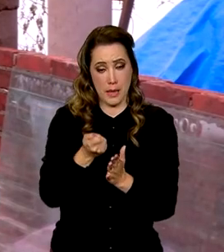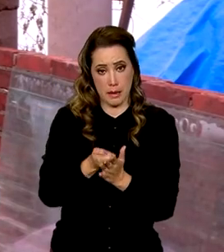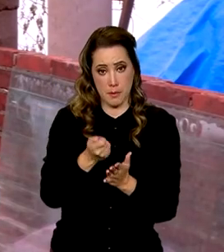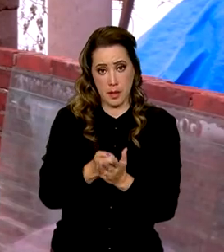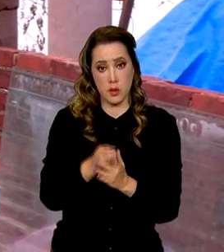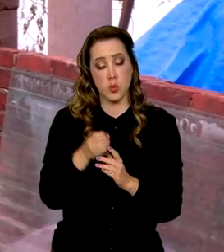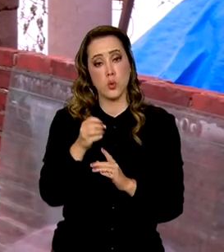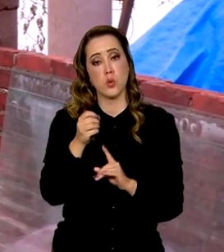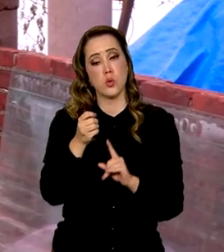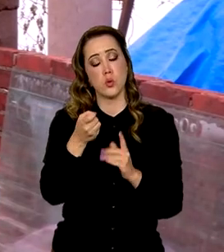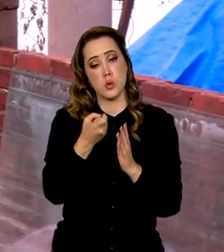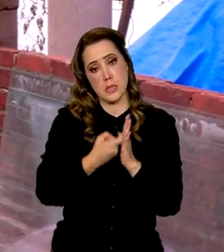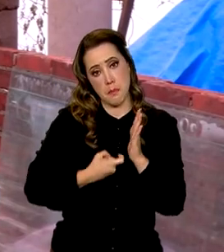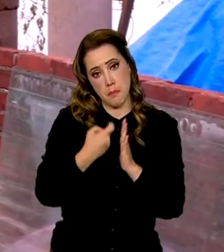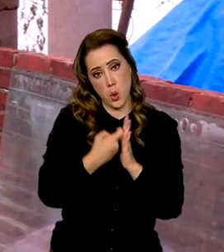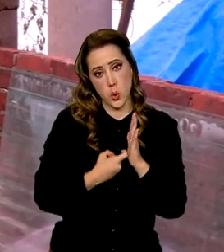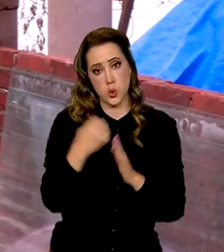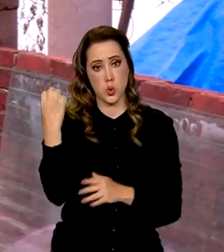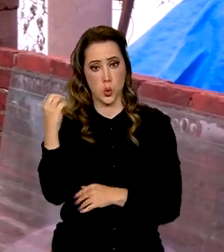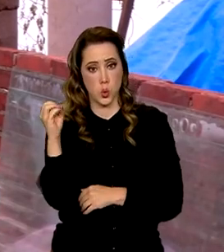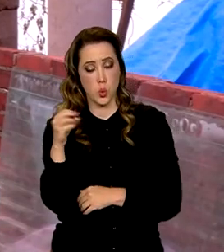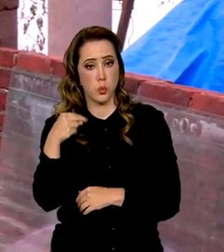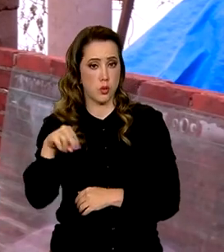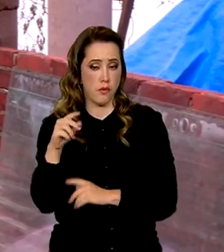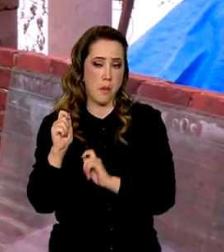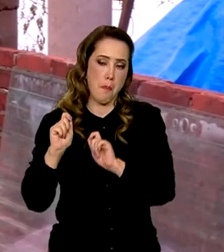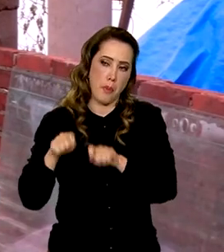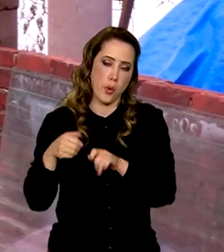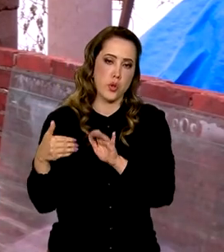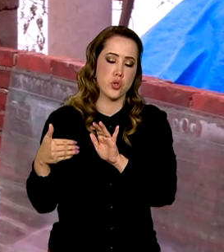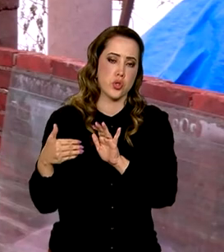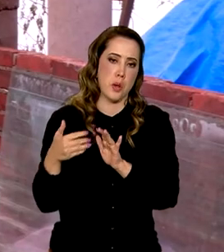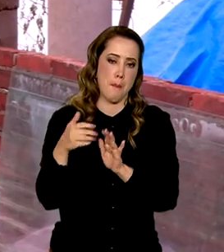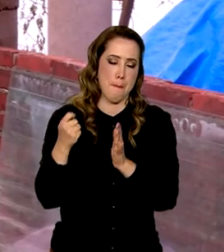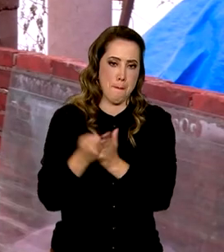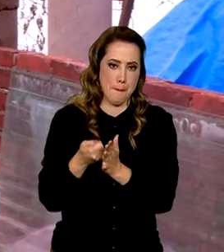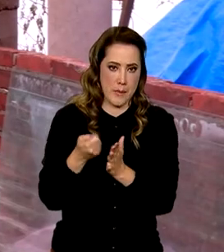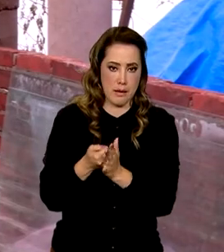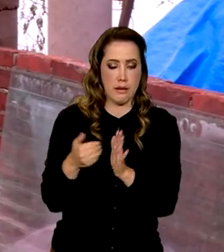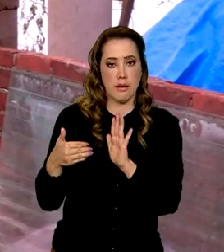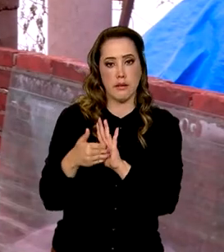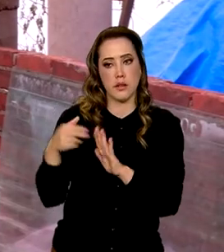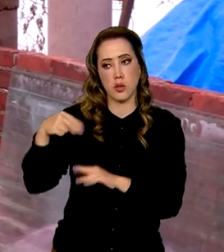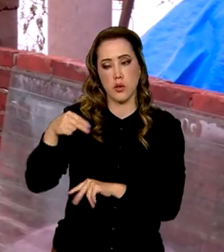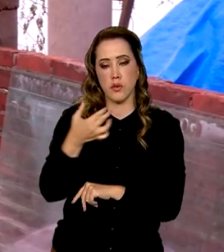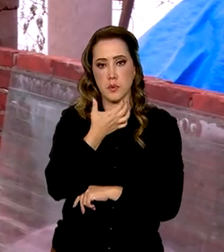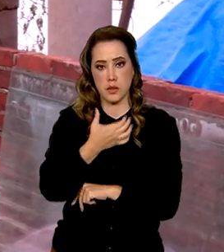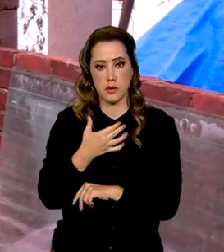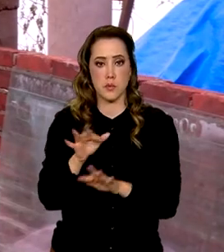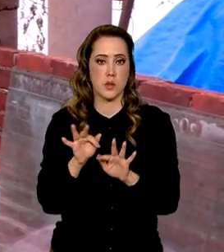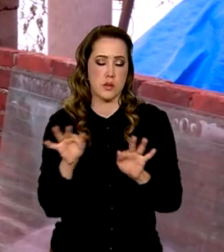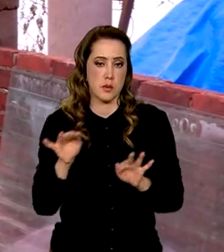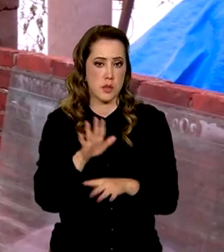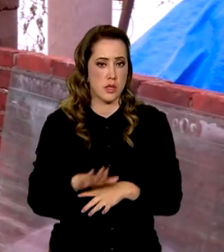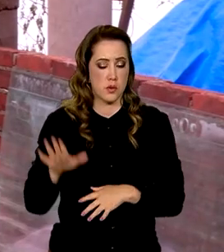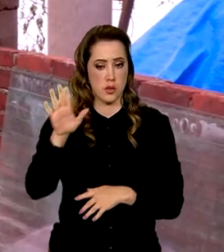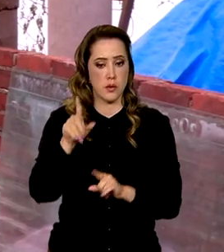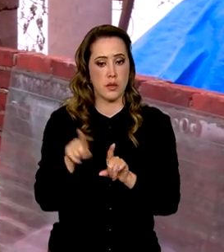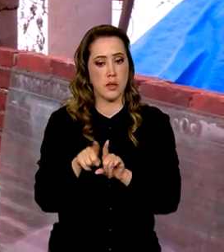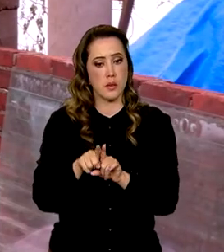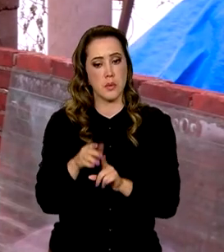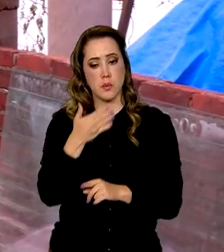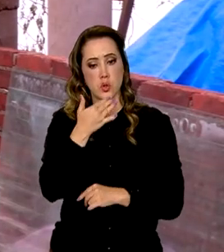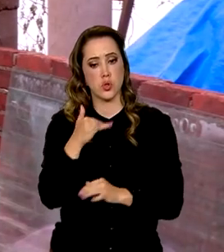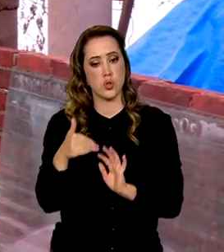outubro e novembro poderão ser pagos em dezembro e janeiro. E o Simples Nacional também teve dilatação no prazo e será cobrado